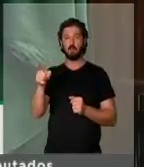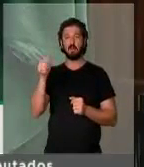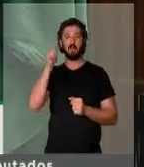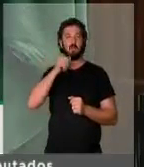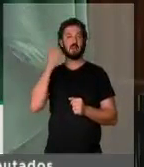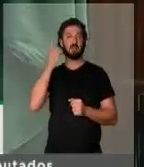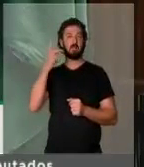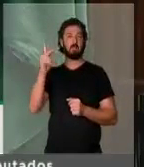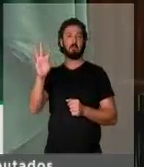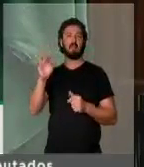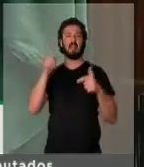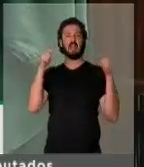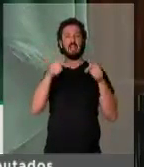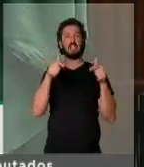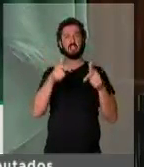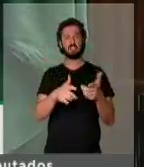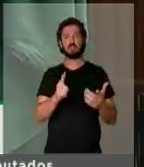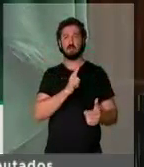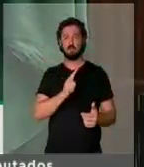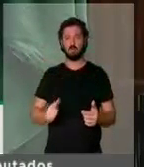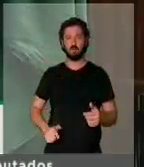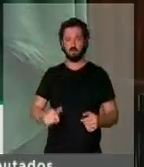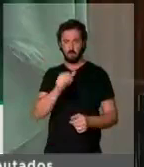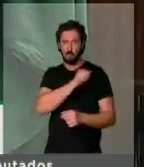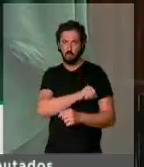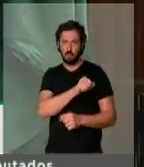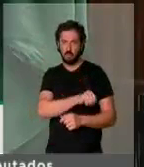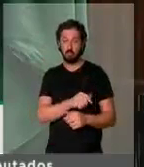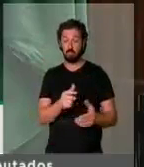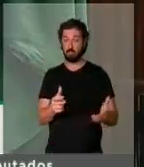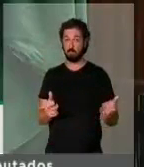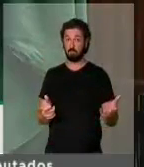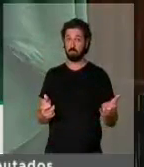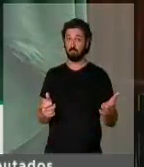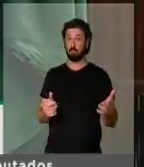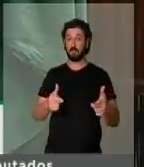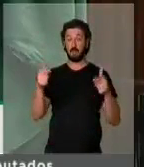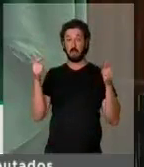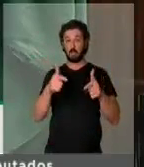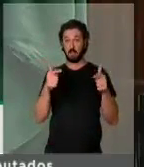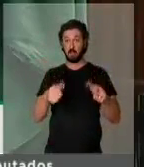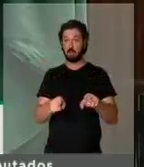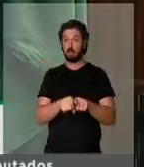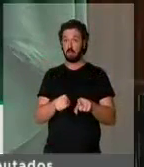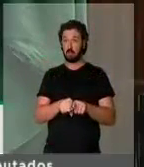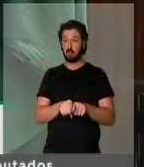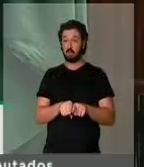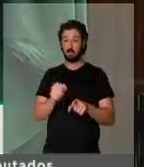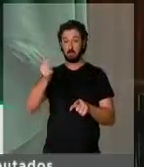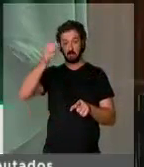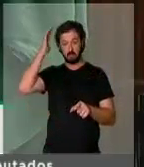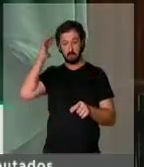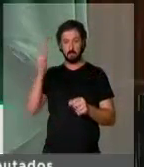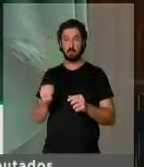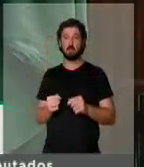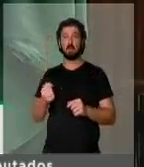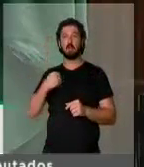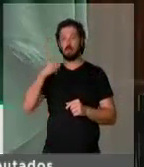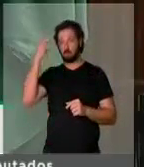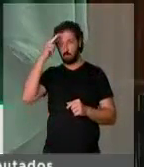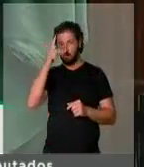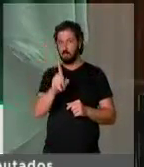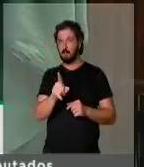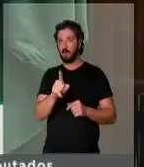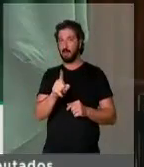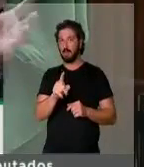parlamentar do PT criticando o governo do Rio de Janeiro, fazendo duras críticas, inclusive, ao presidente Michel Temer. E eu lembro, senhor presidente,